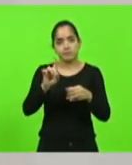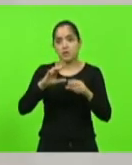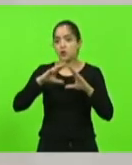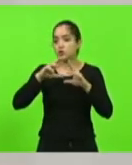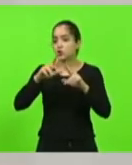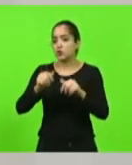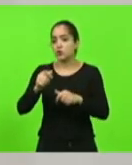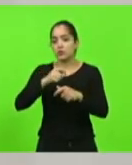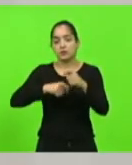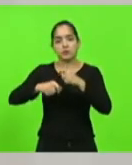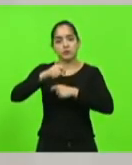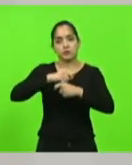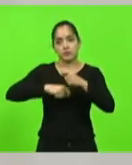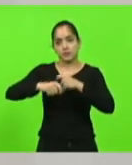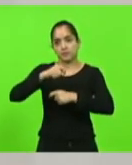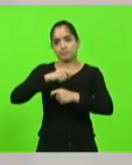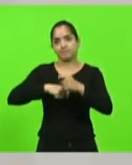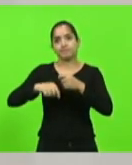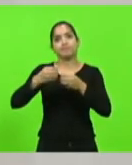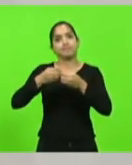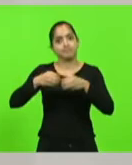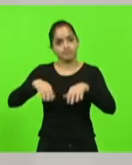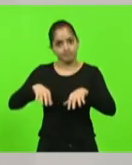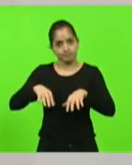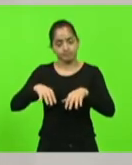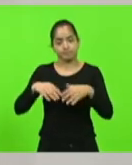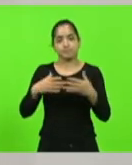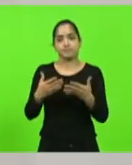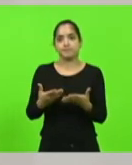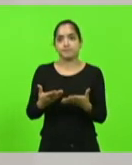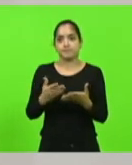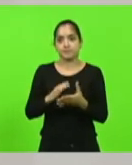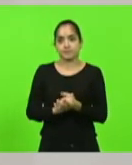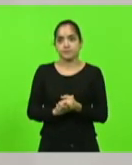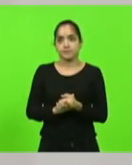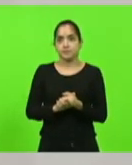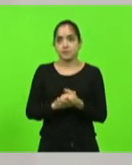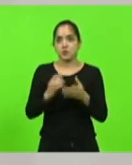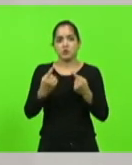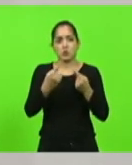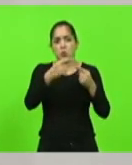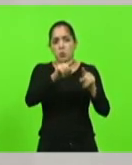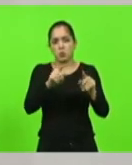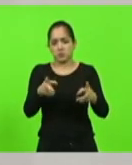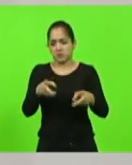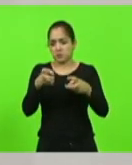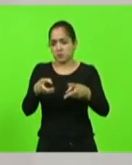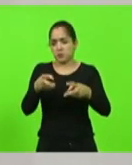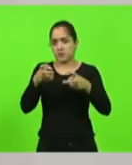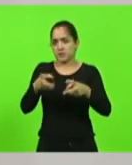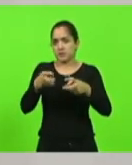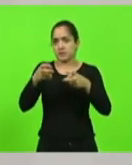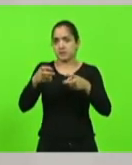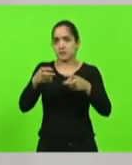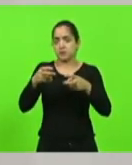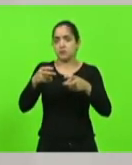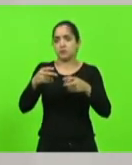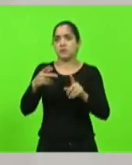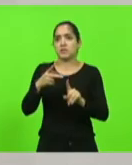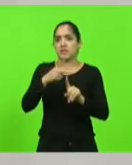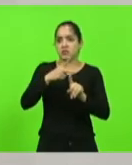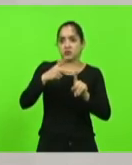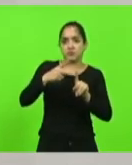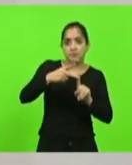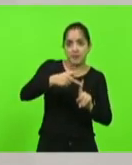catarinense, senhor presidente. Eu quero dizer para vossas excelências que eu não sou contra a exploração de petróleo. Eu sou contra nas